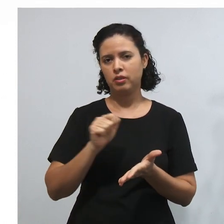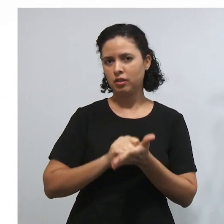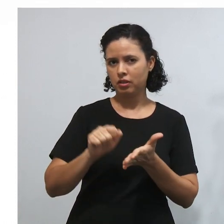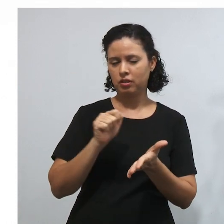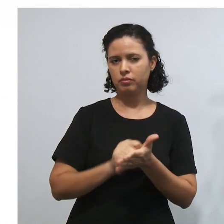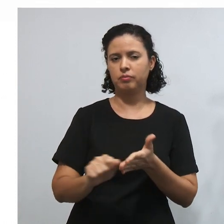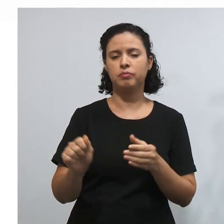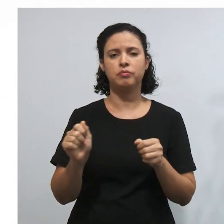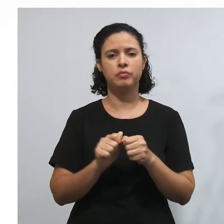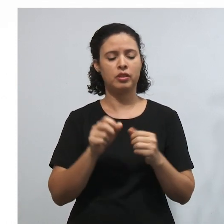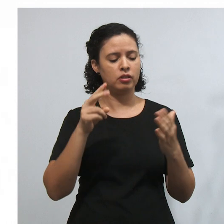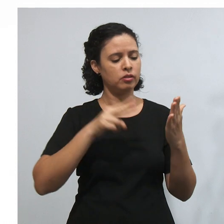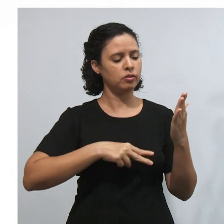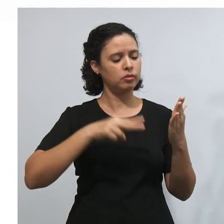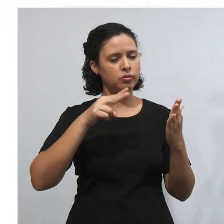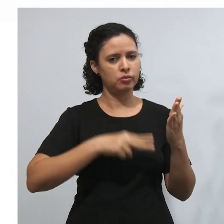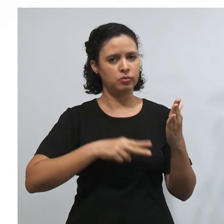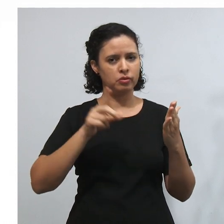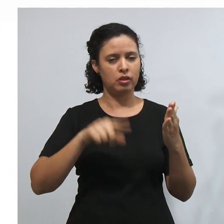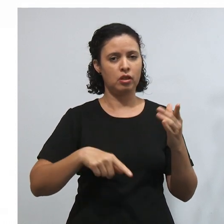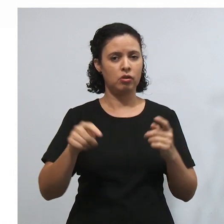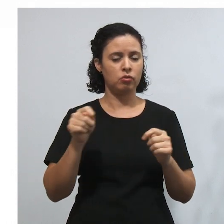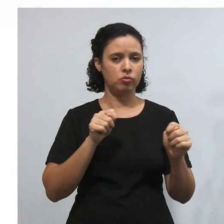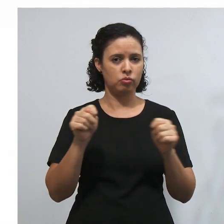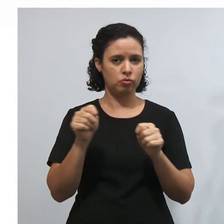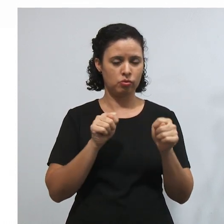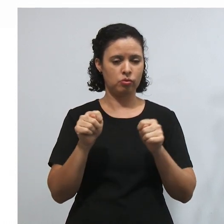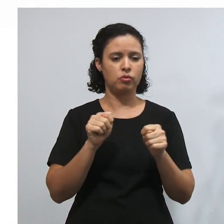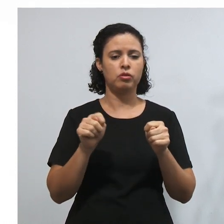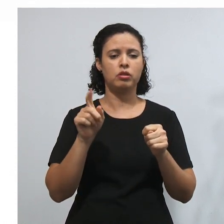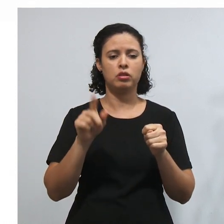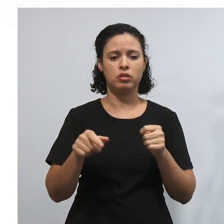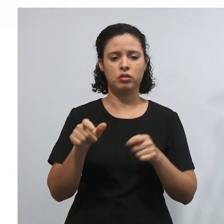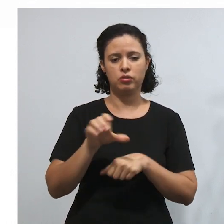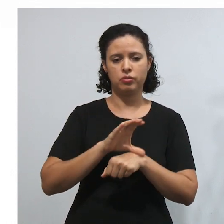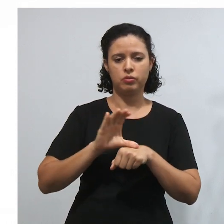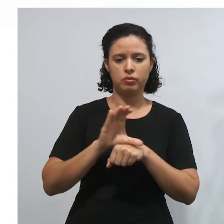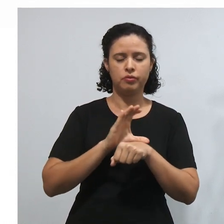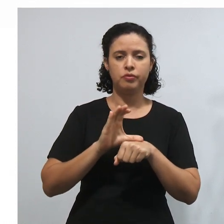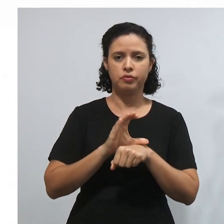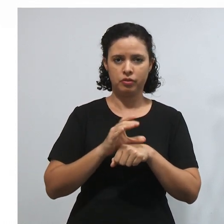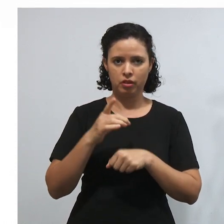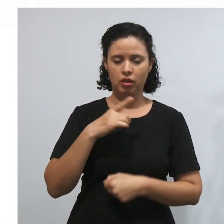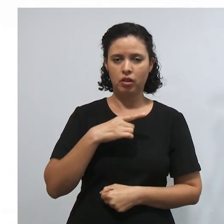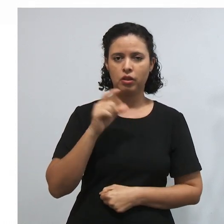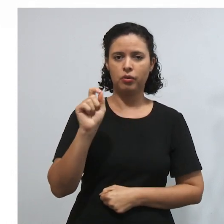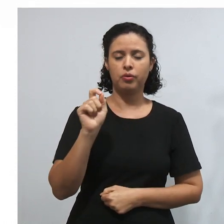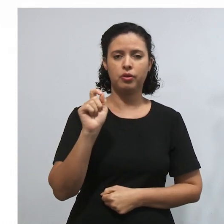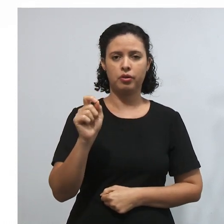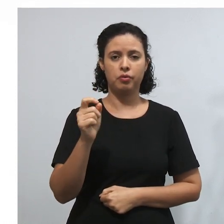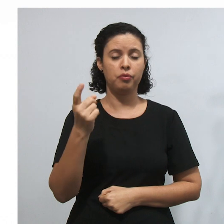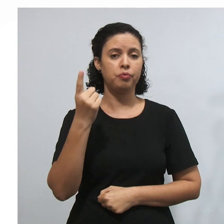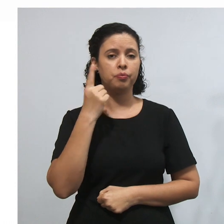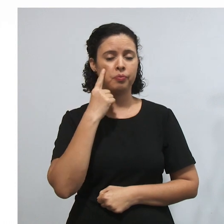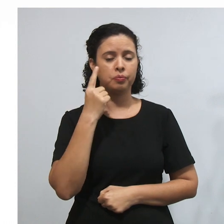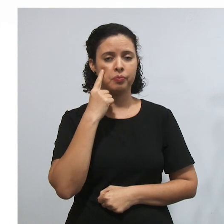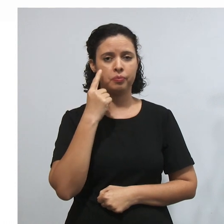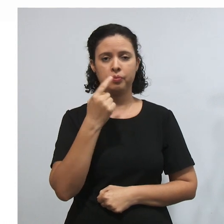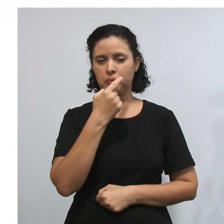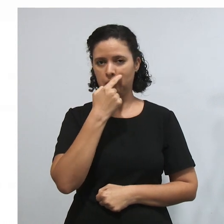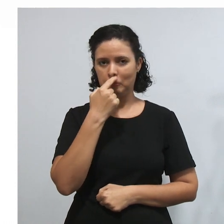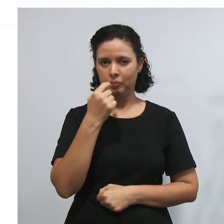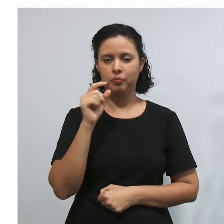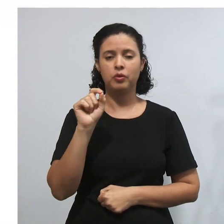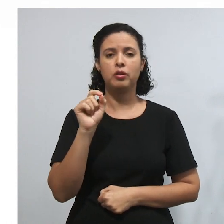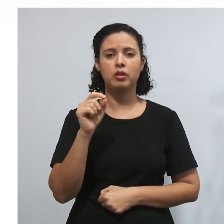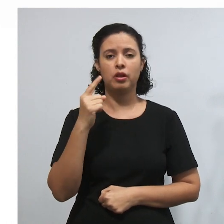você fazer a leitura. Esse Controle de Constitucionalidade, que a gente vai abordar agora, ele consiste na verificação da